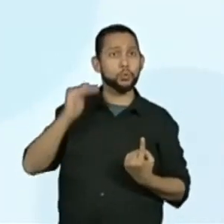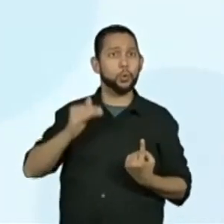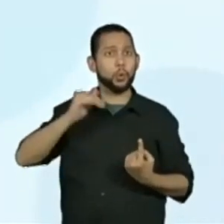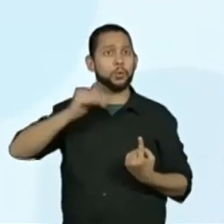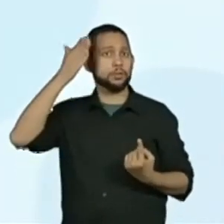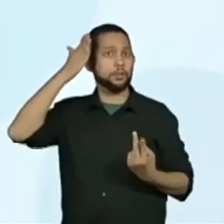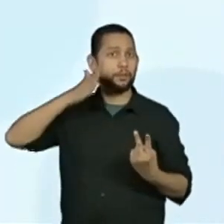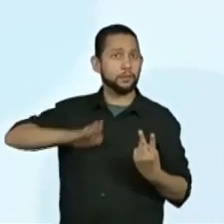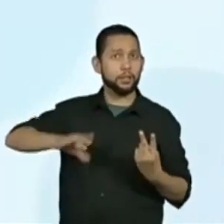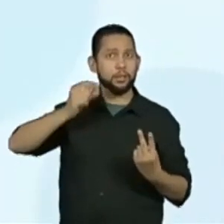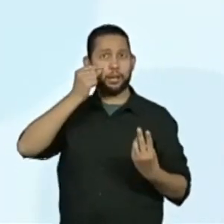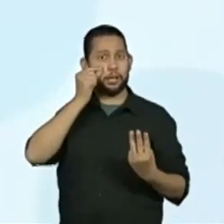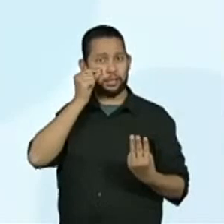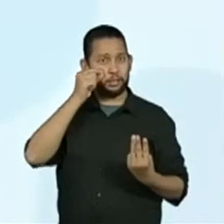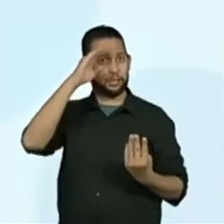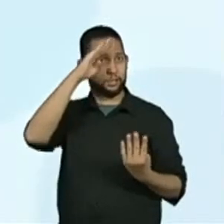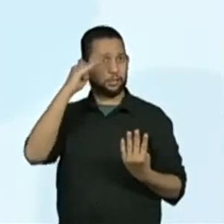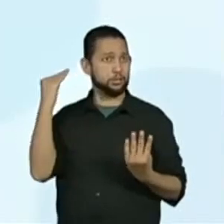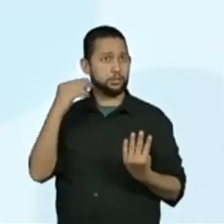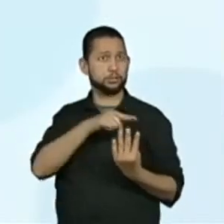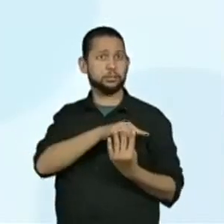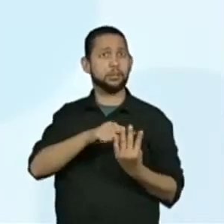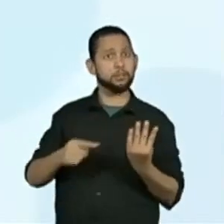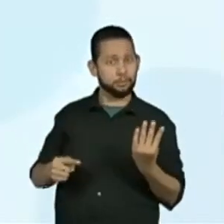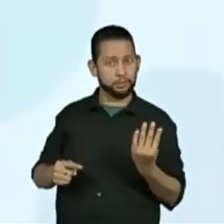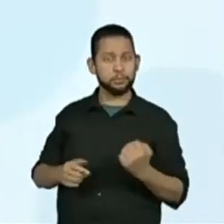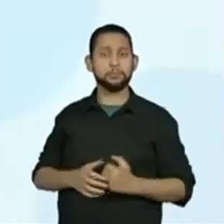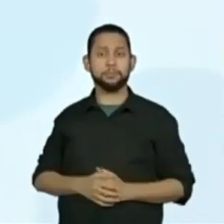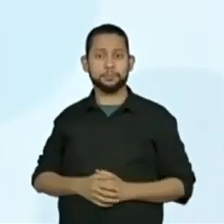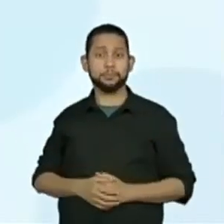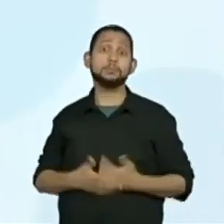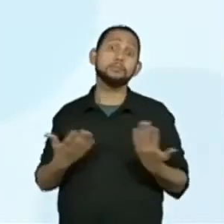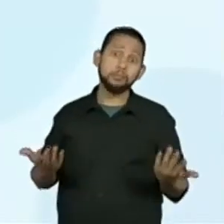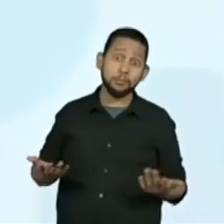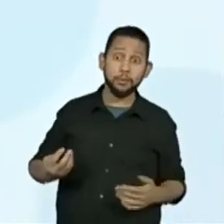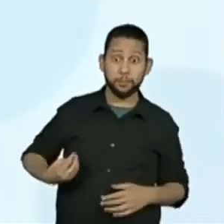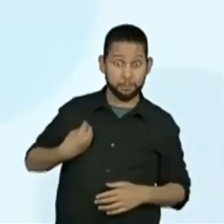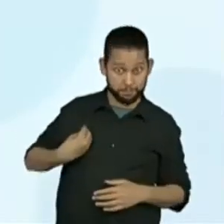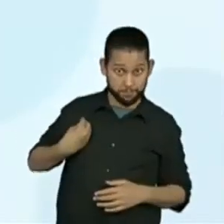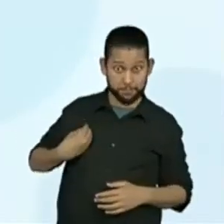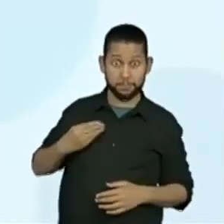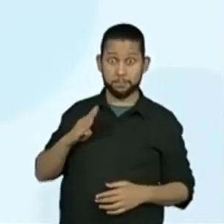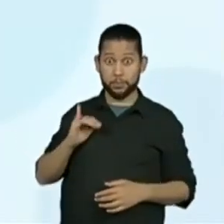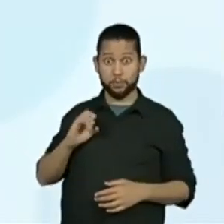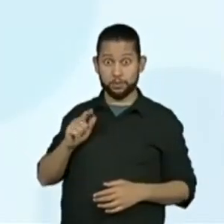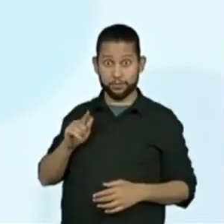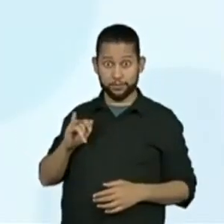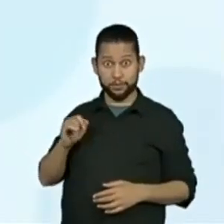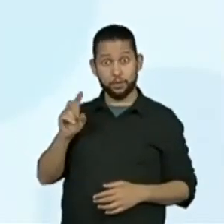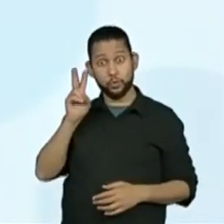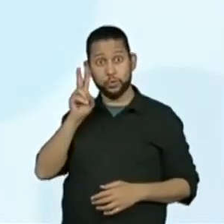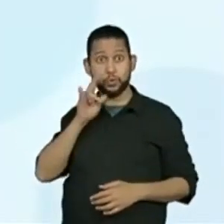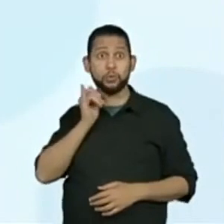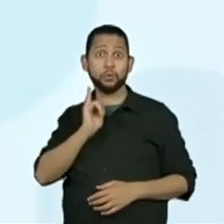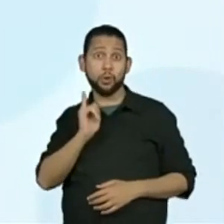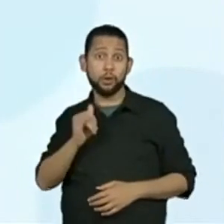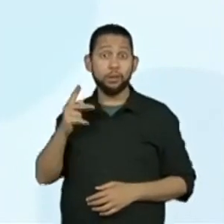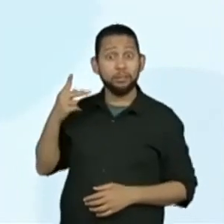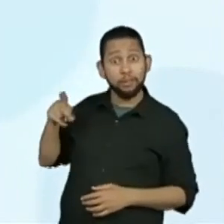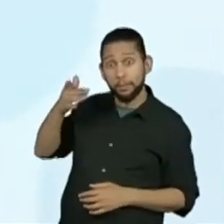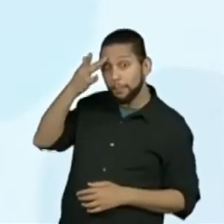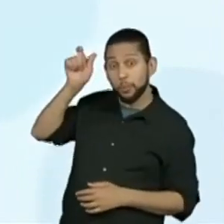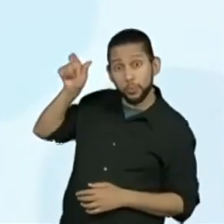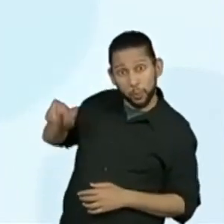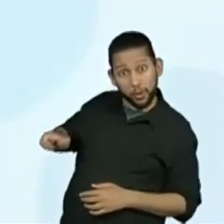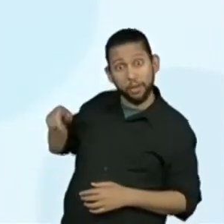Franciele, Aline, Regiane e Taveira. Legal. E a biografia é um texto sobre a vida de